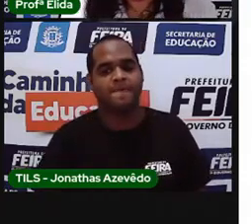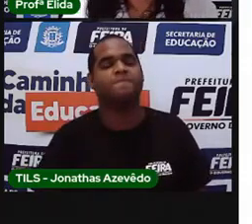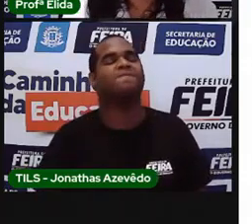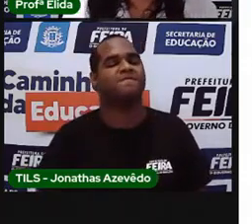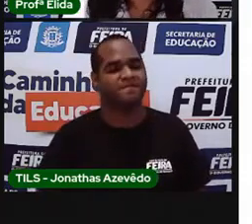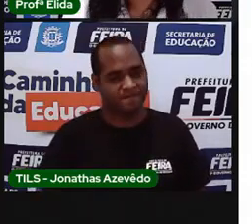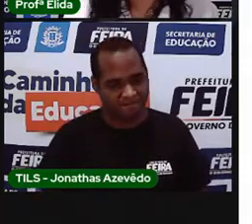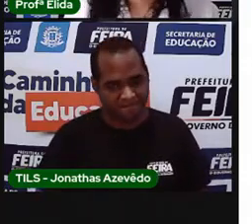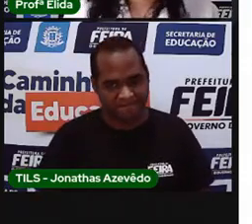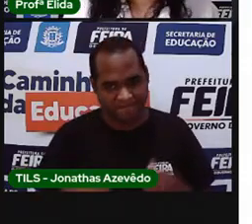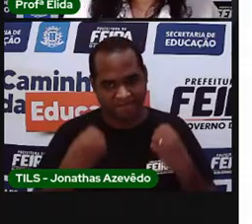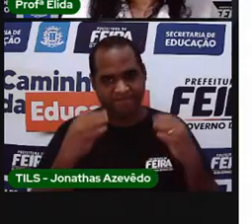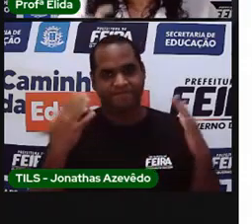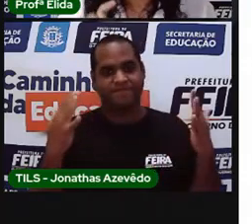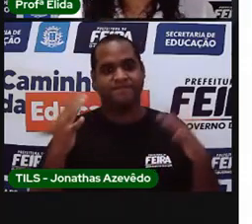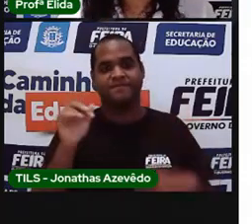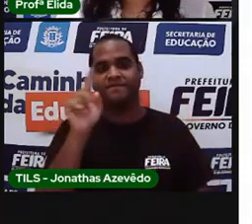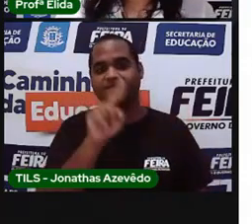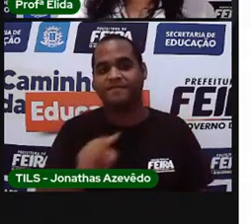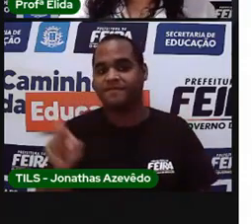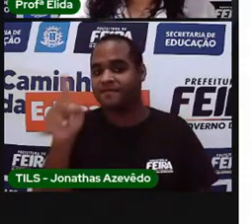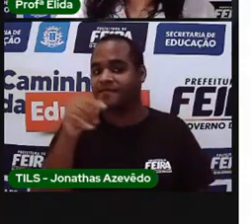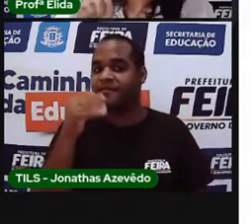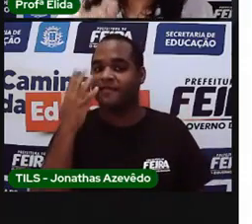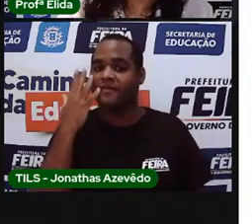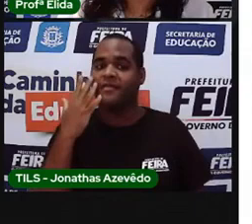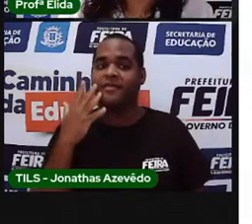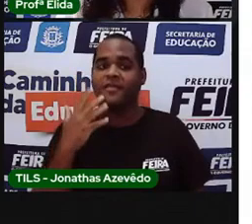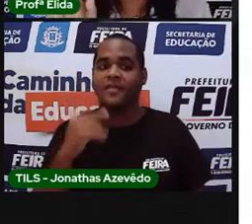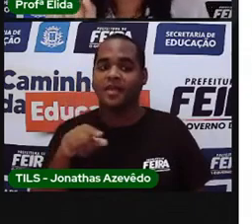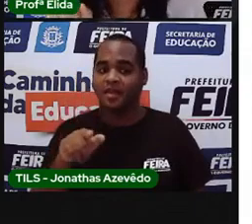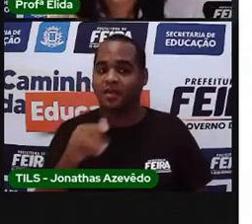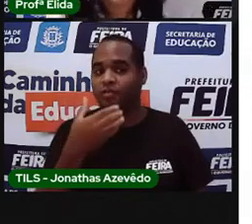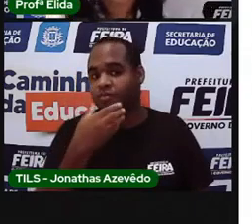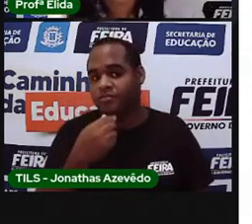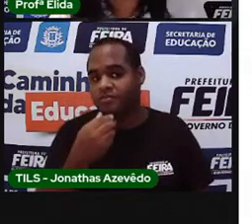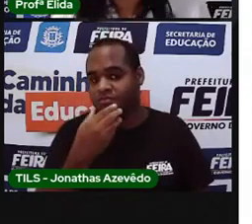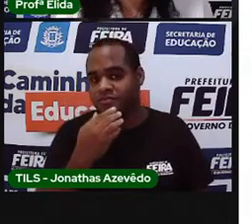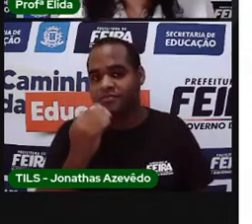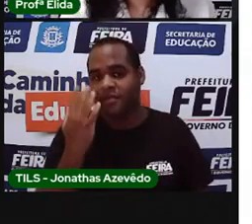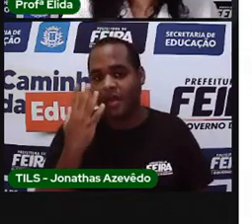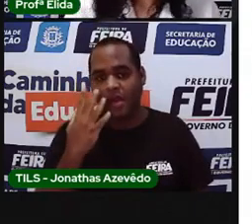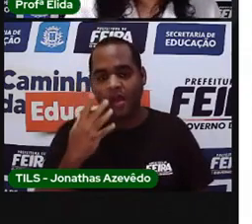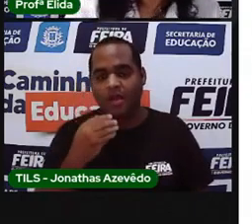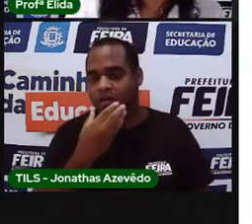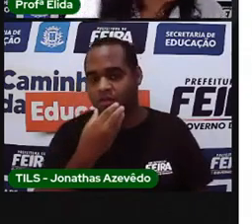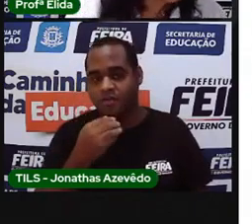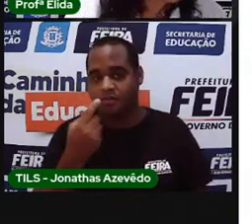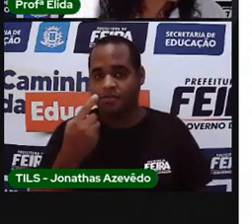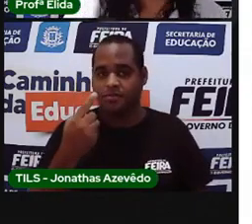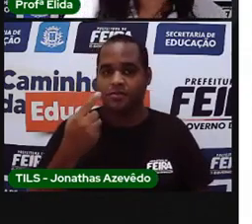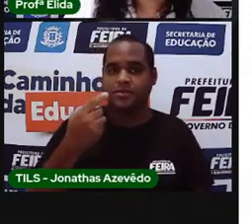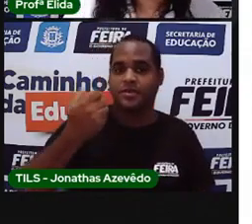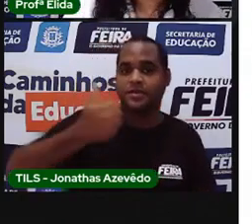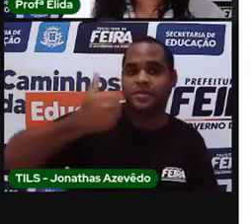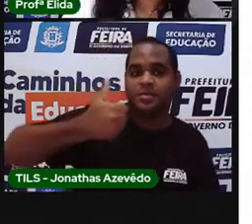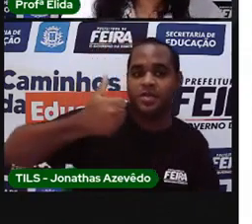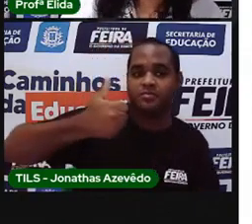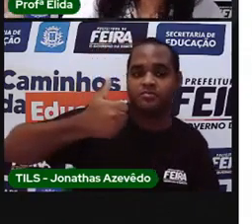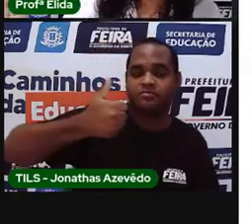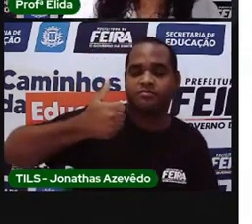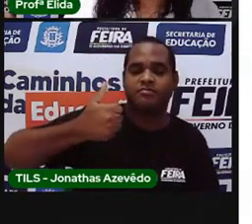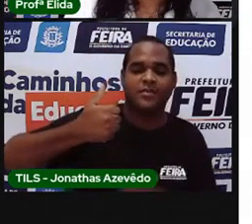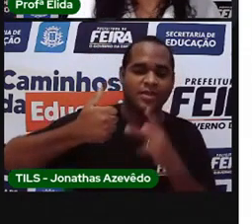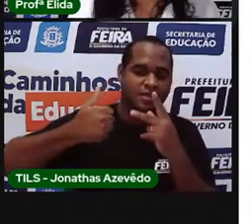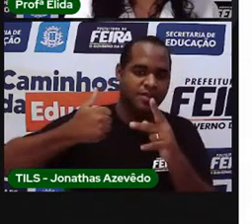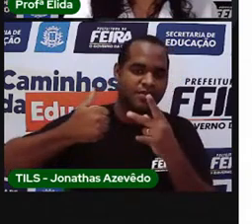Isso, muito bem. Esse menino, ele é o primeiro na posição